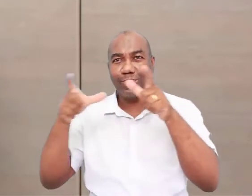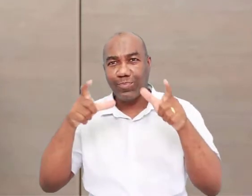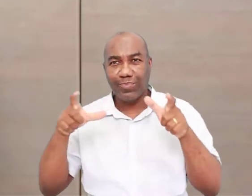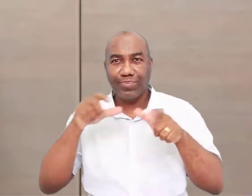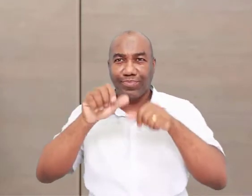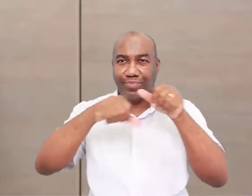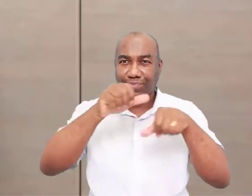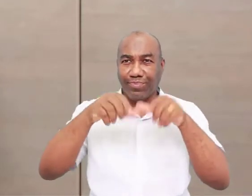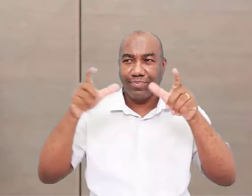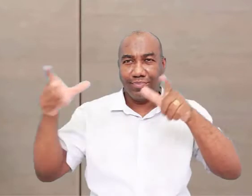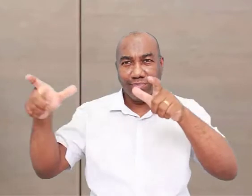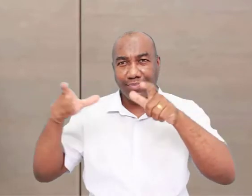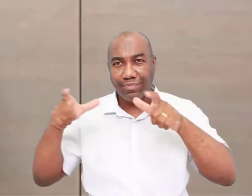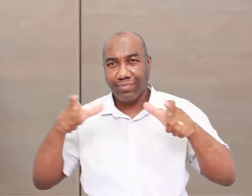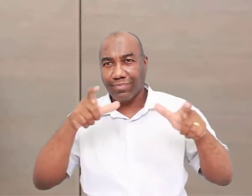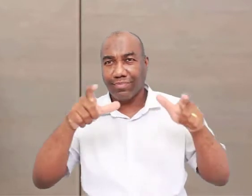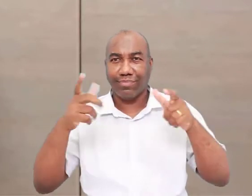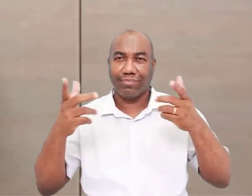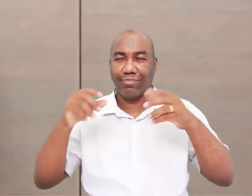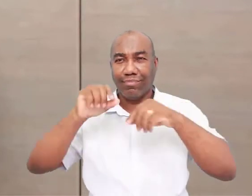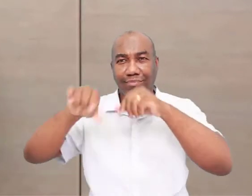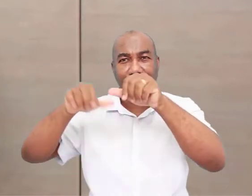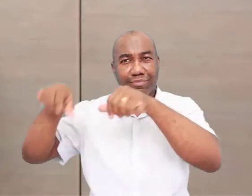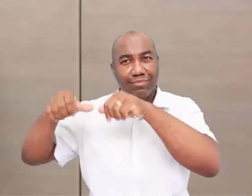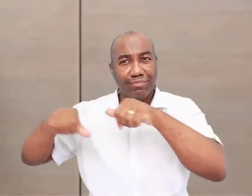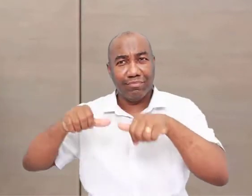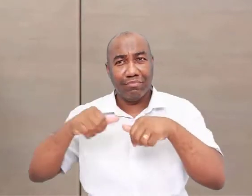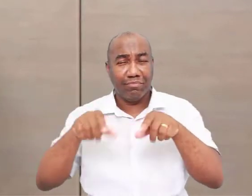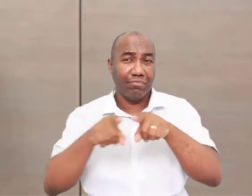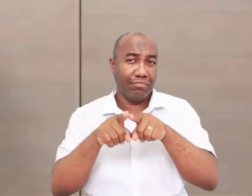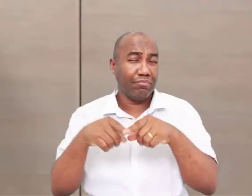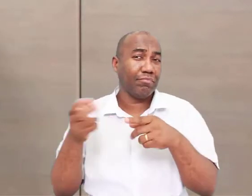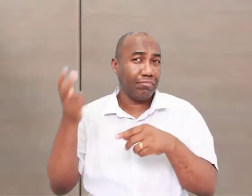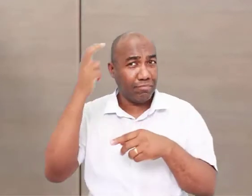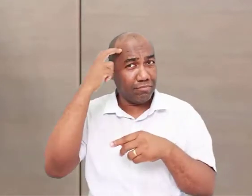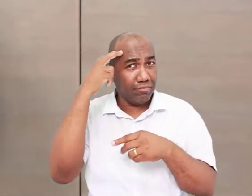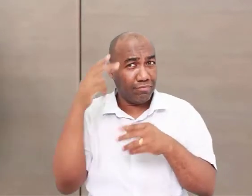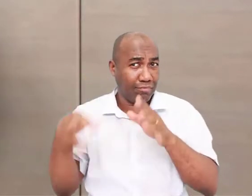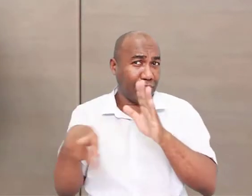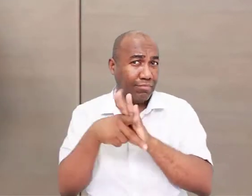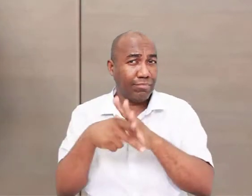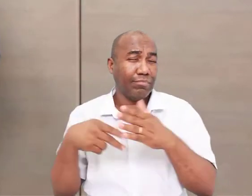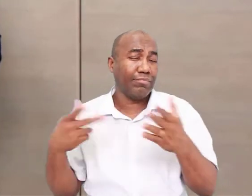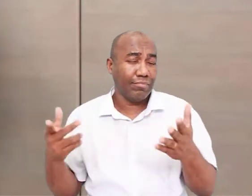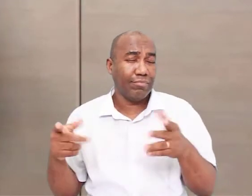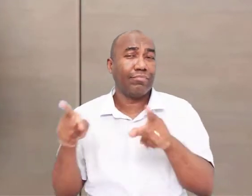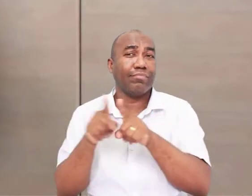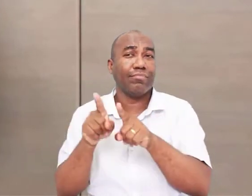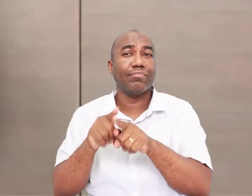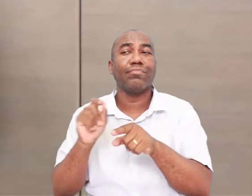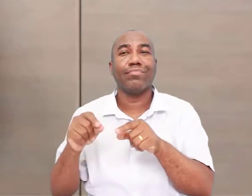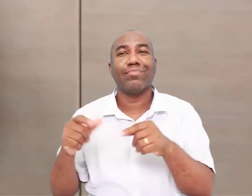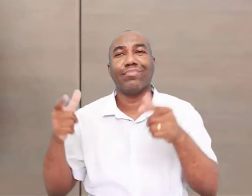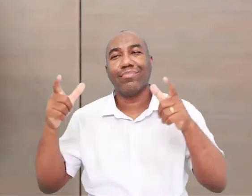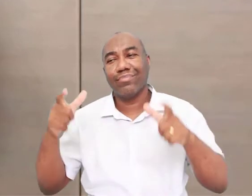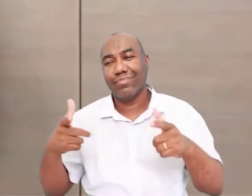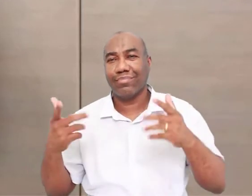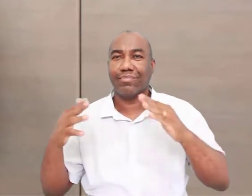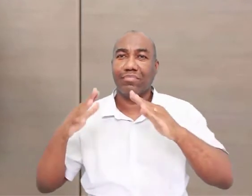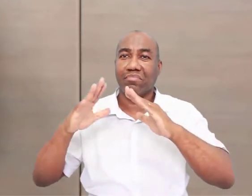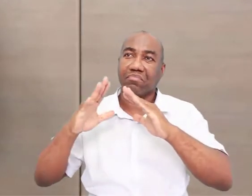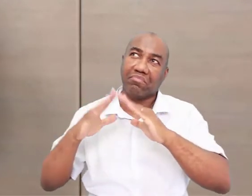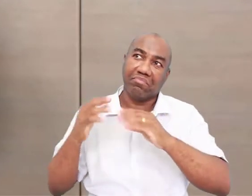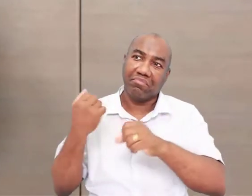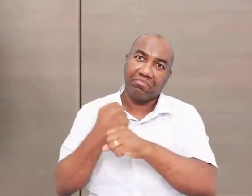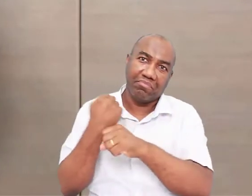promovendo cultura, né? Ele está praticando a cultura. Ele está transformando o ambiente a partir dos seus conhecimentos e da sua